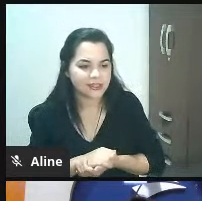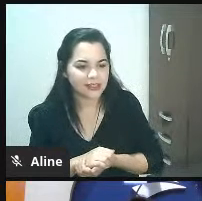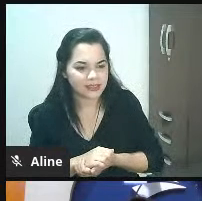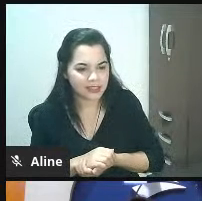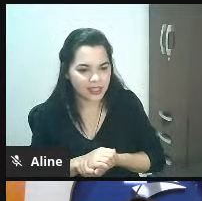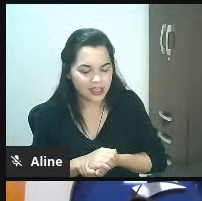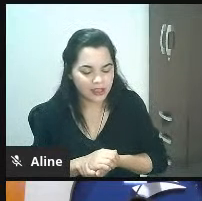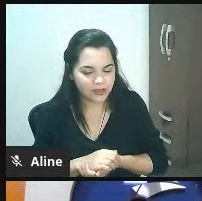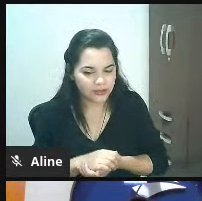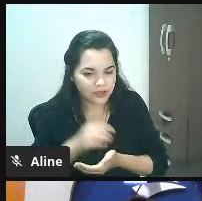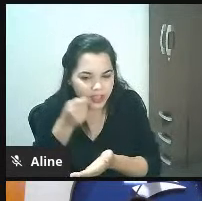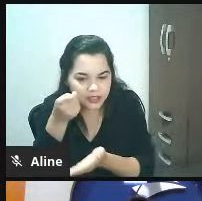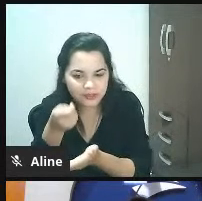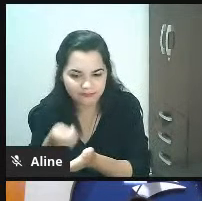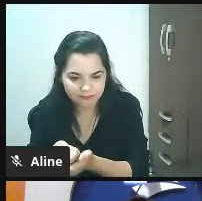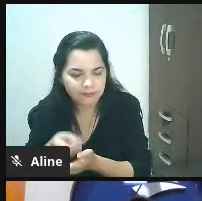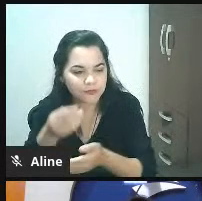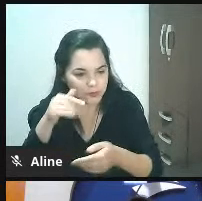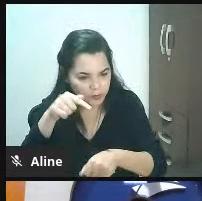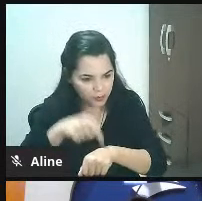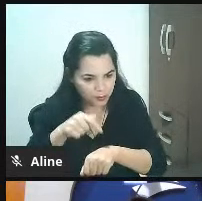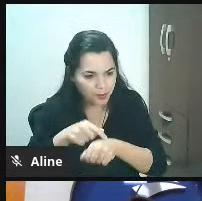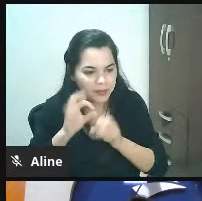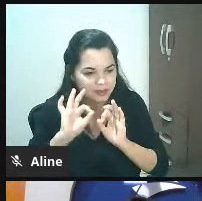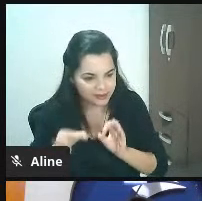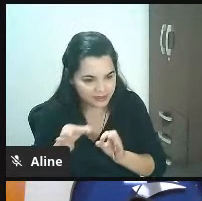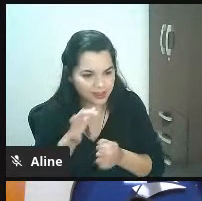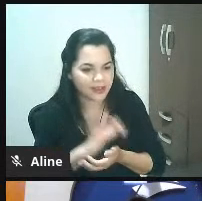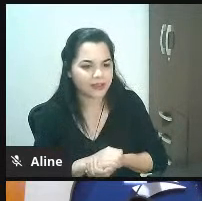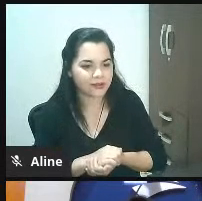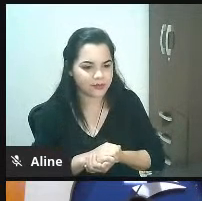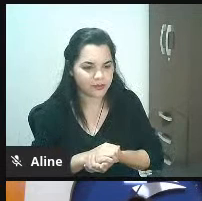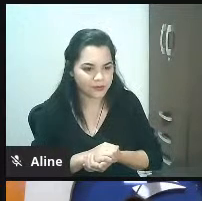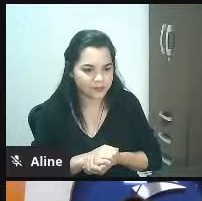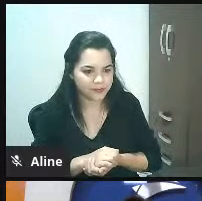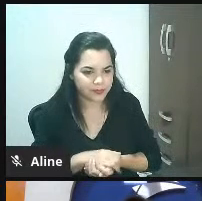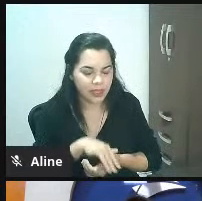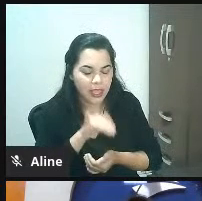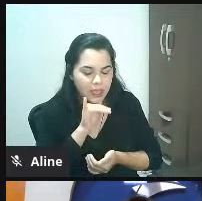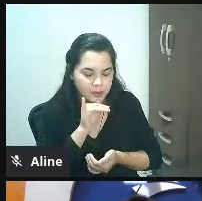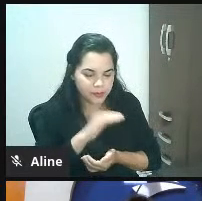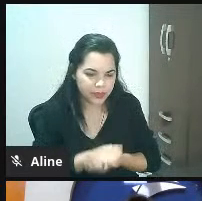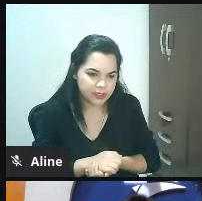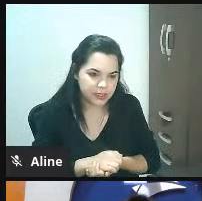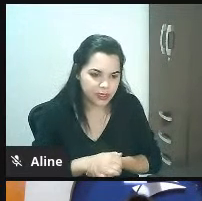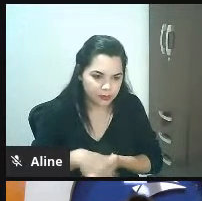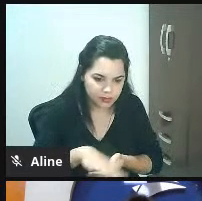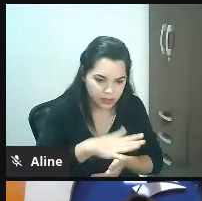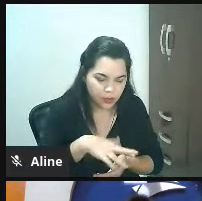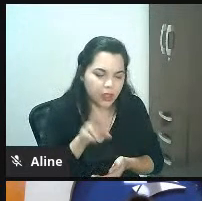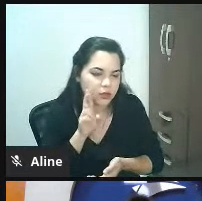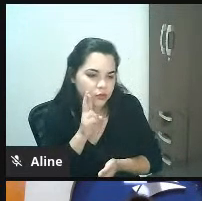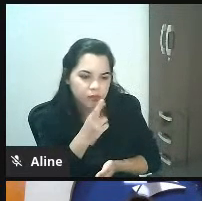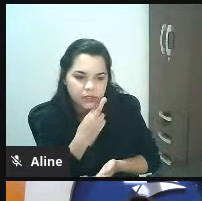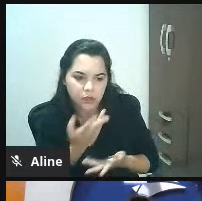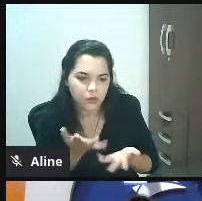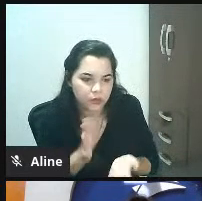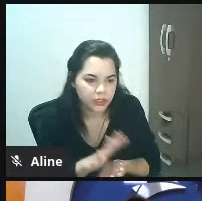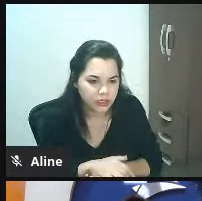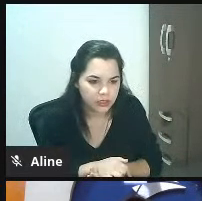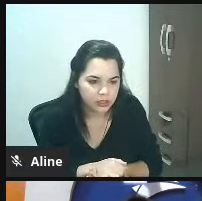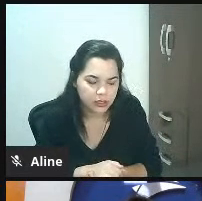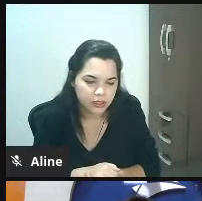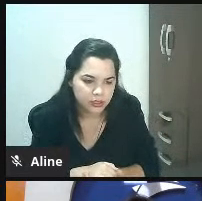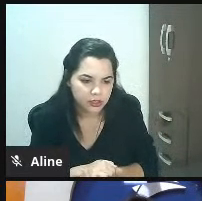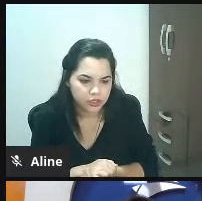em dia saindo um pouquinho de loja por exemplo você tem um comércio você tem um restaurante um trailer